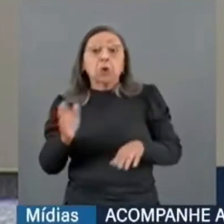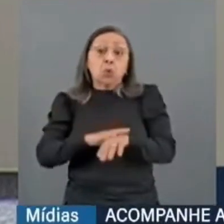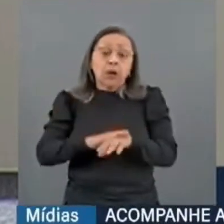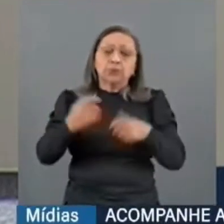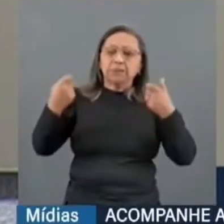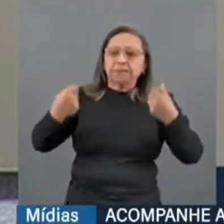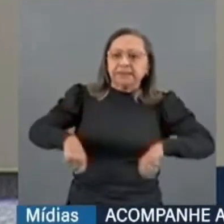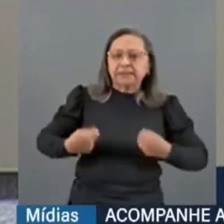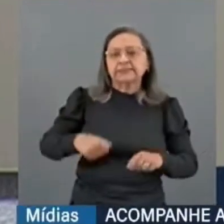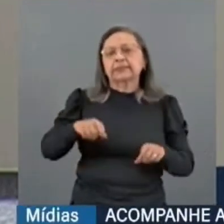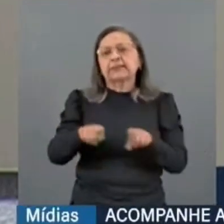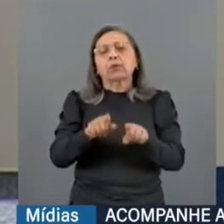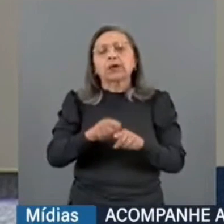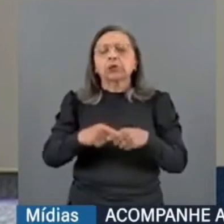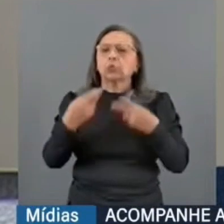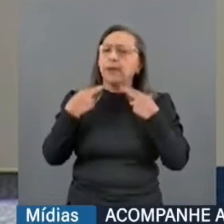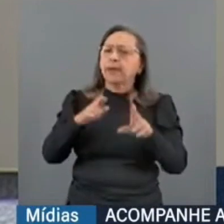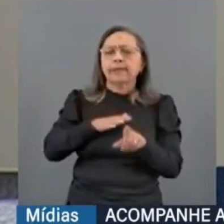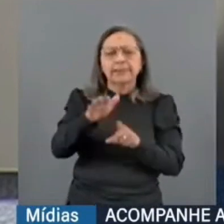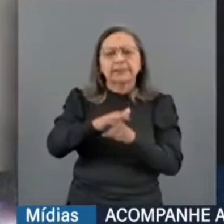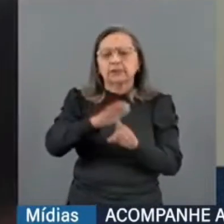necessidade, uma demanda da sociedade.